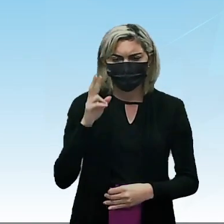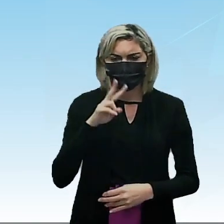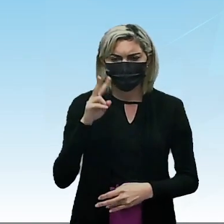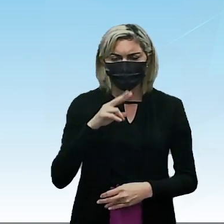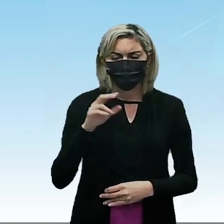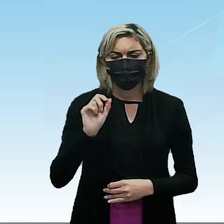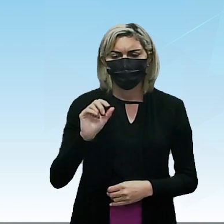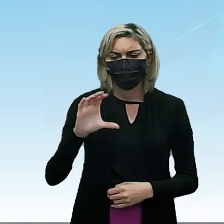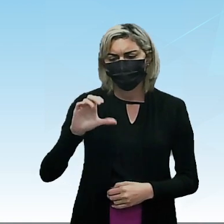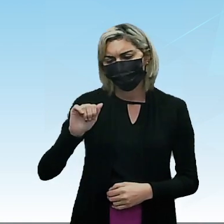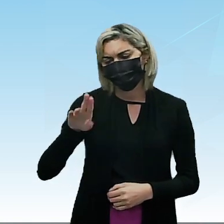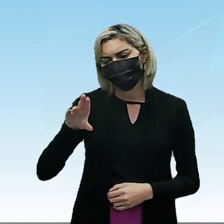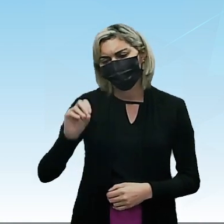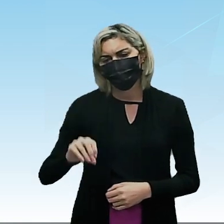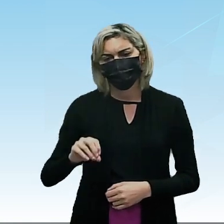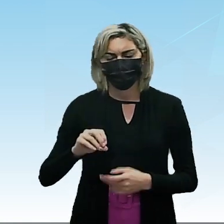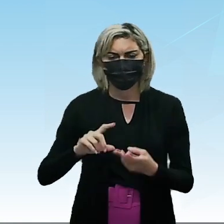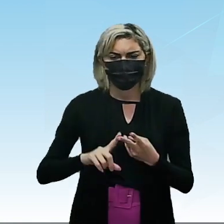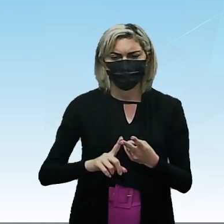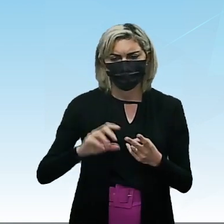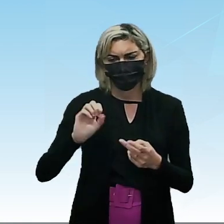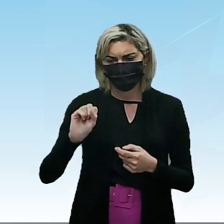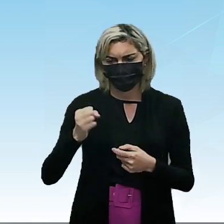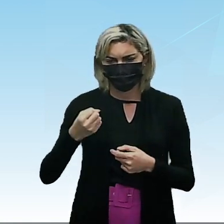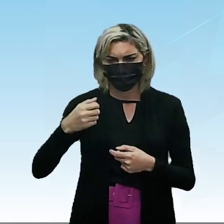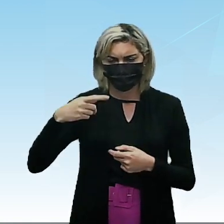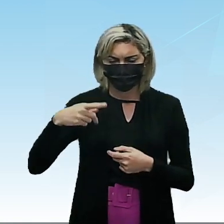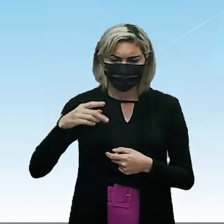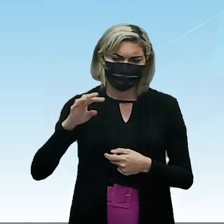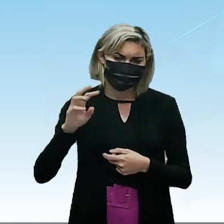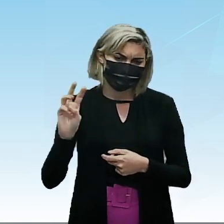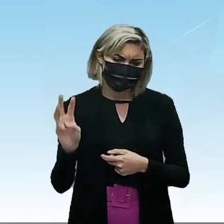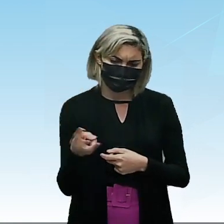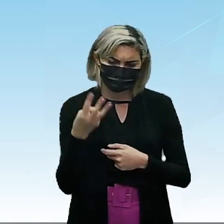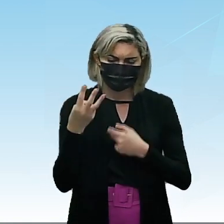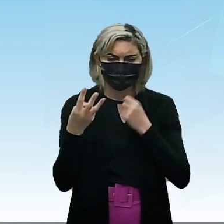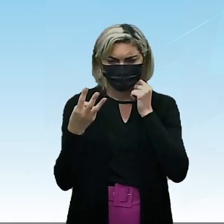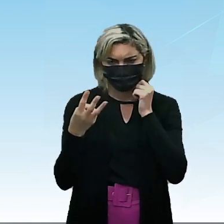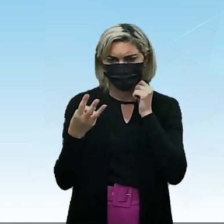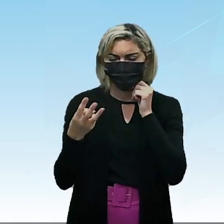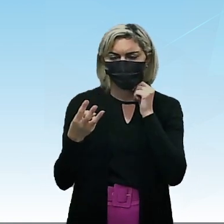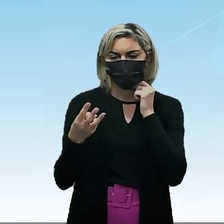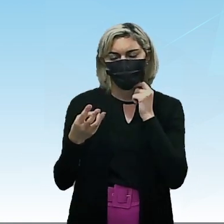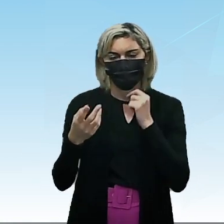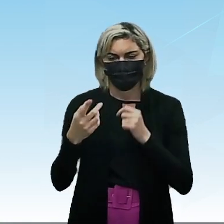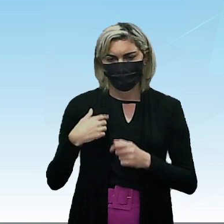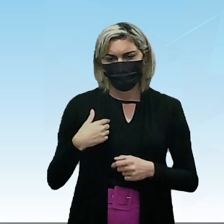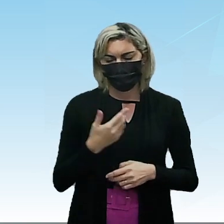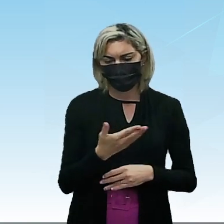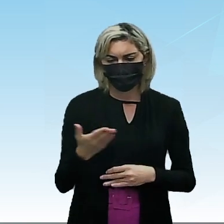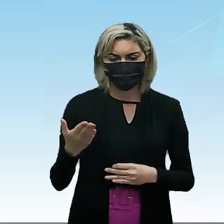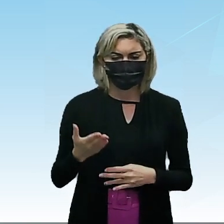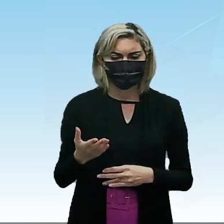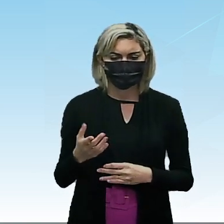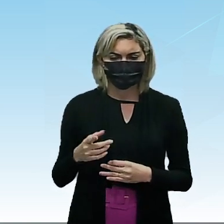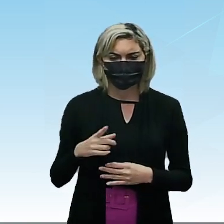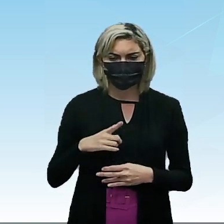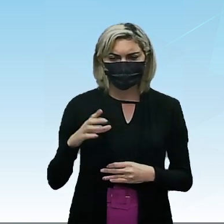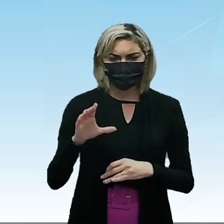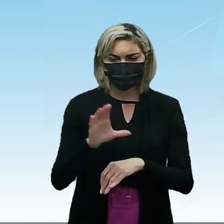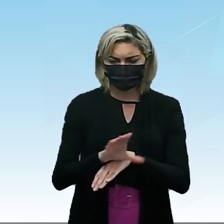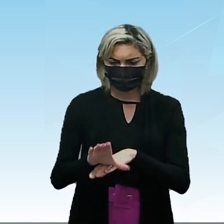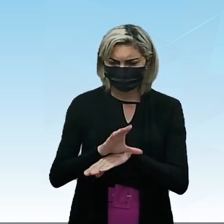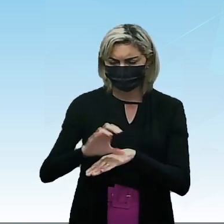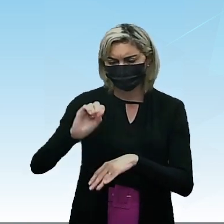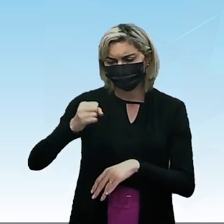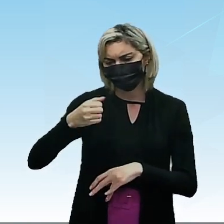que é um carbono Saturado SP3 Lá nas aulas De hidrocarbonetos Você também viu isso Mas eu vou te dizer Um carbono